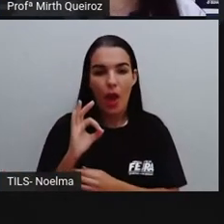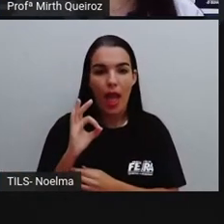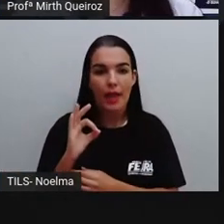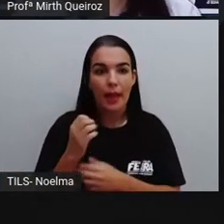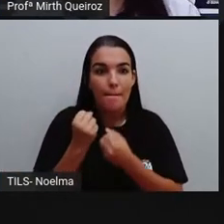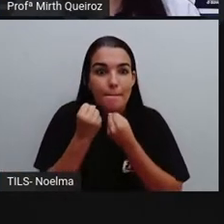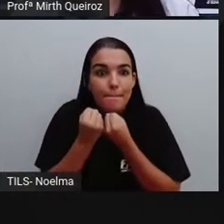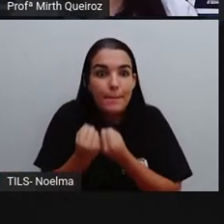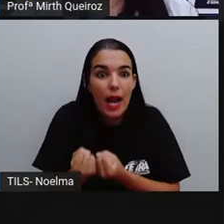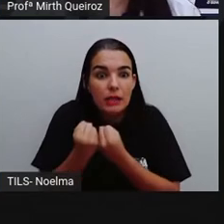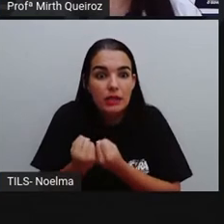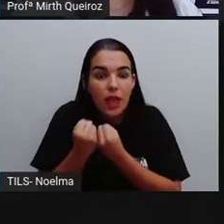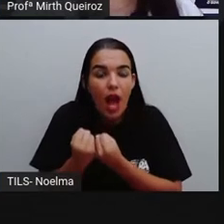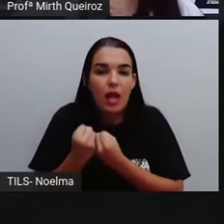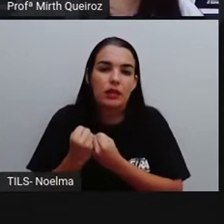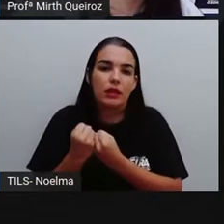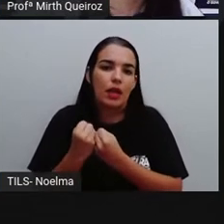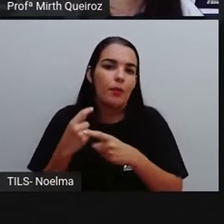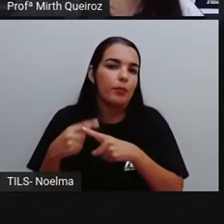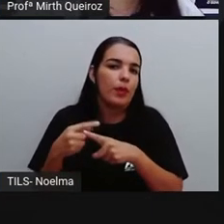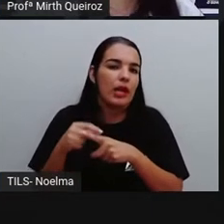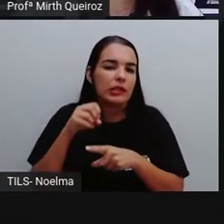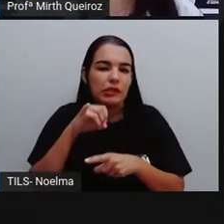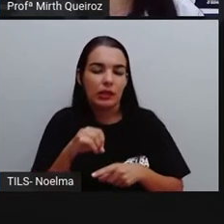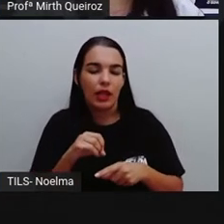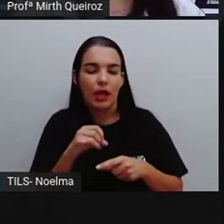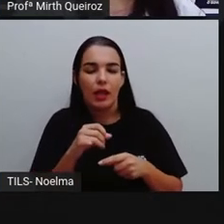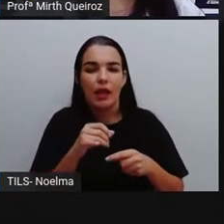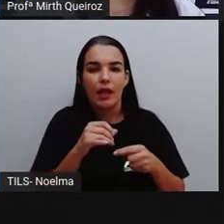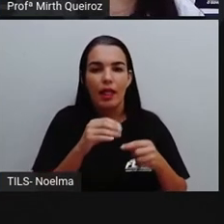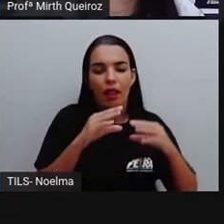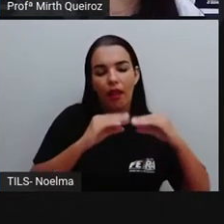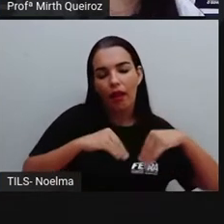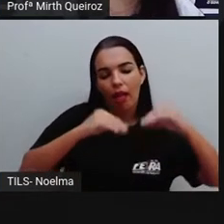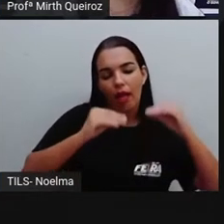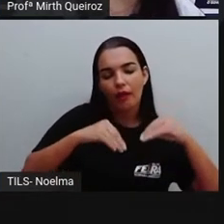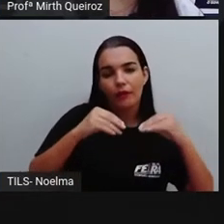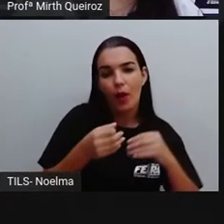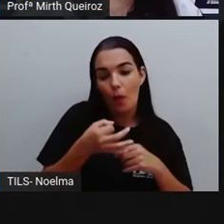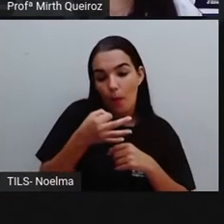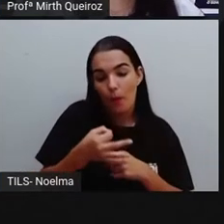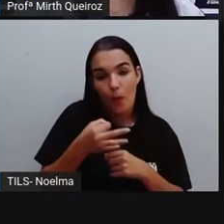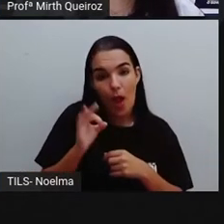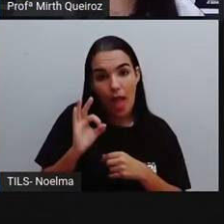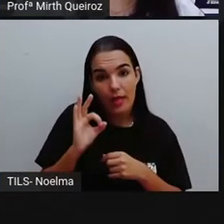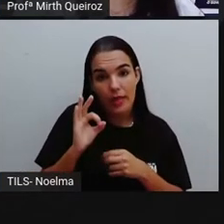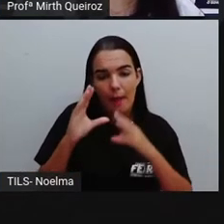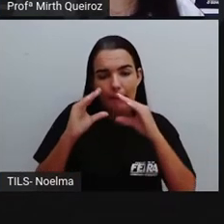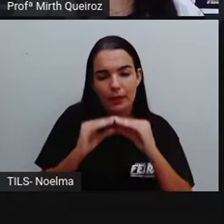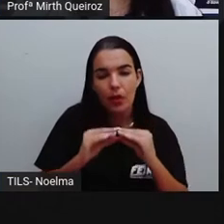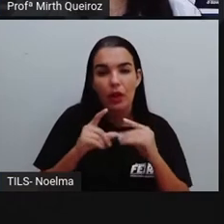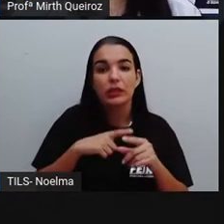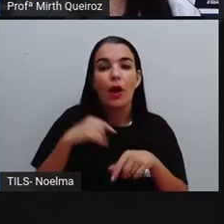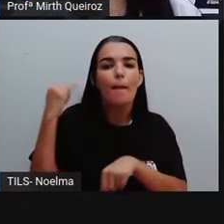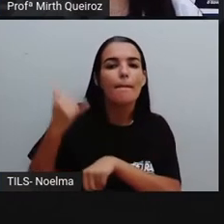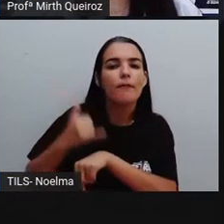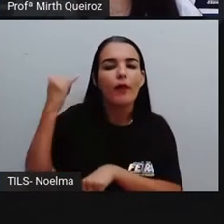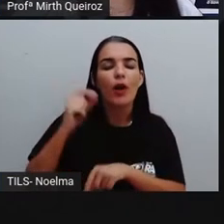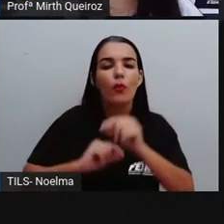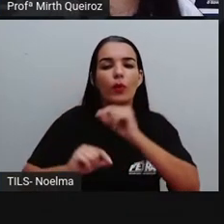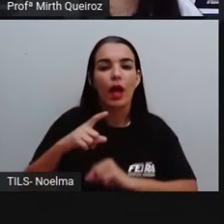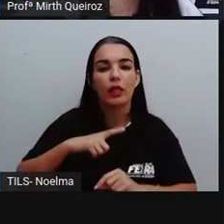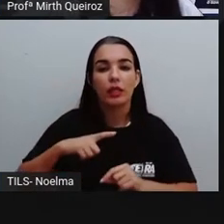um valor maior, né? Uma moeda mais leve teria um valor menor. Cada pedaço de metal tinha um valor que